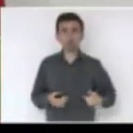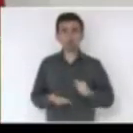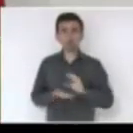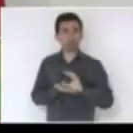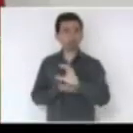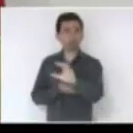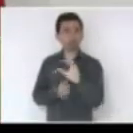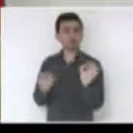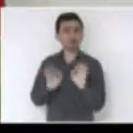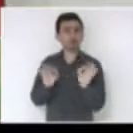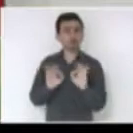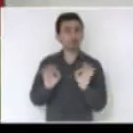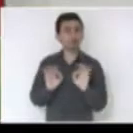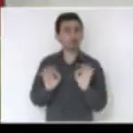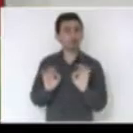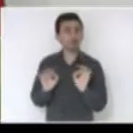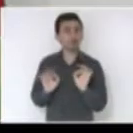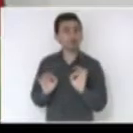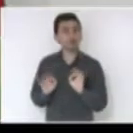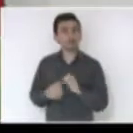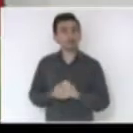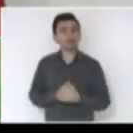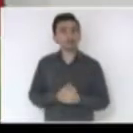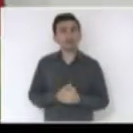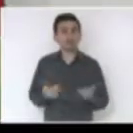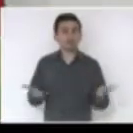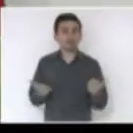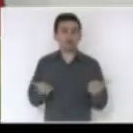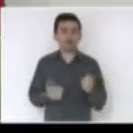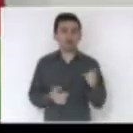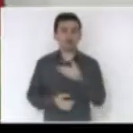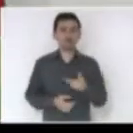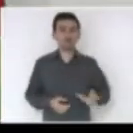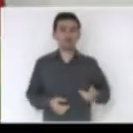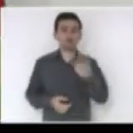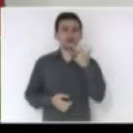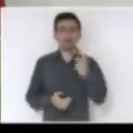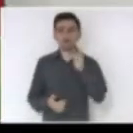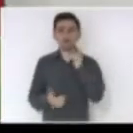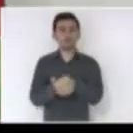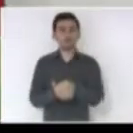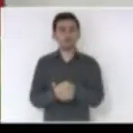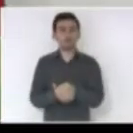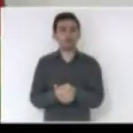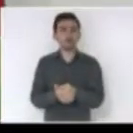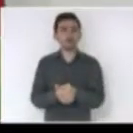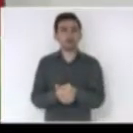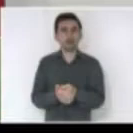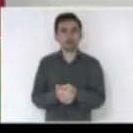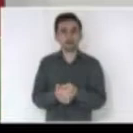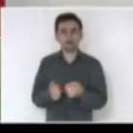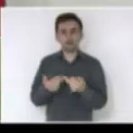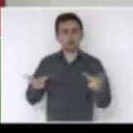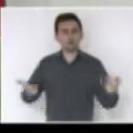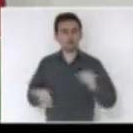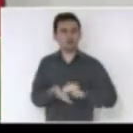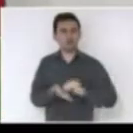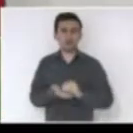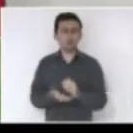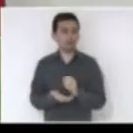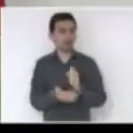que arrecadou. Como está fazendo aí, diz que agora vai pagar com os recursos, não dá problema para pagar os precatórios, pagar outra coisa.